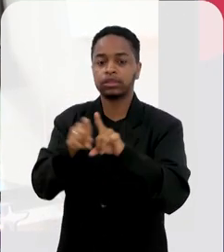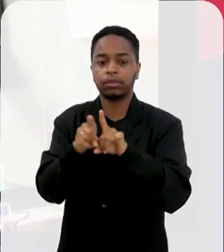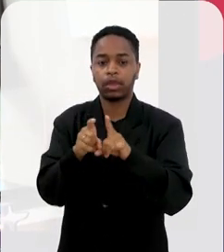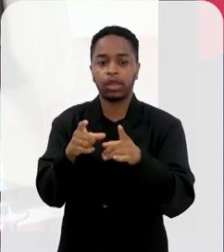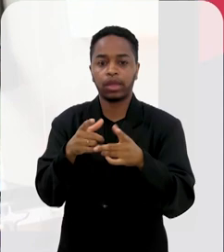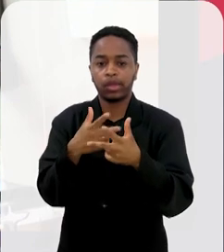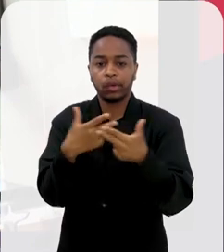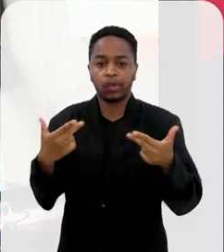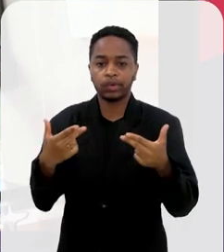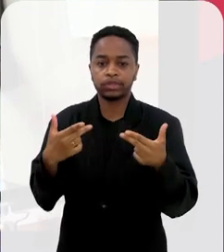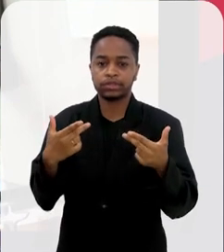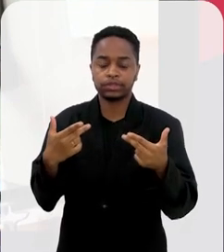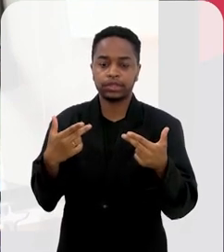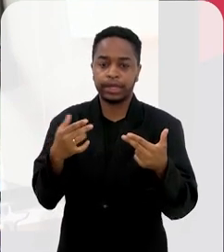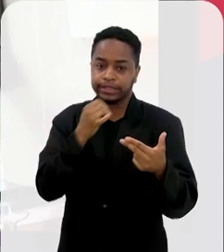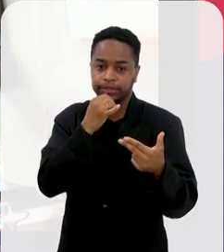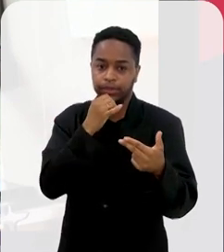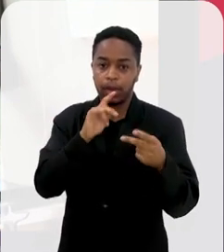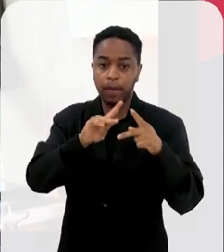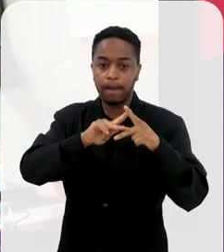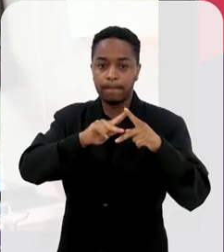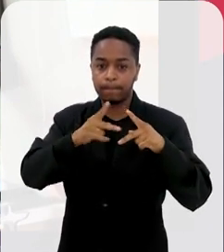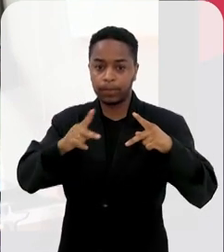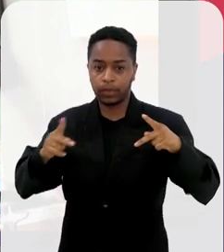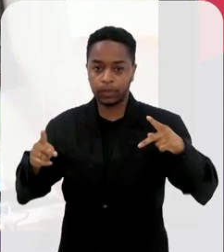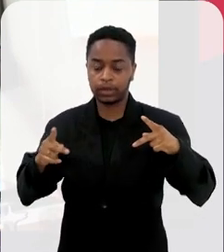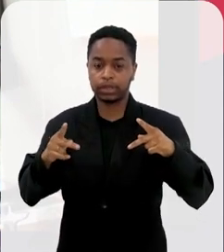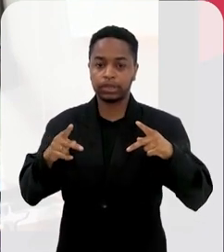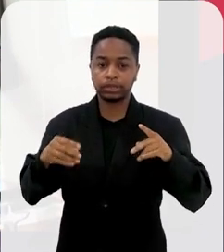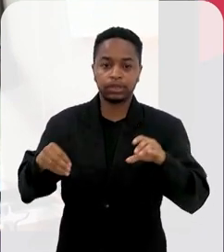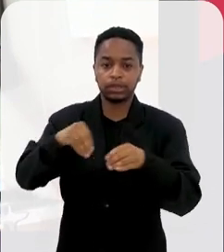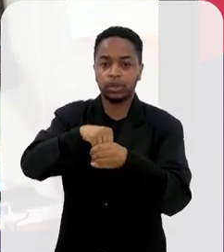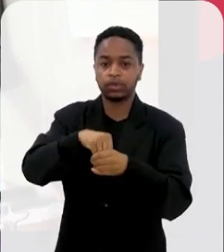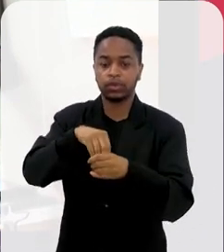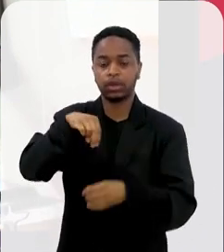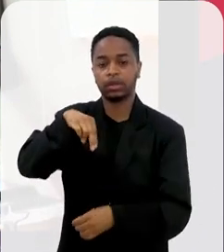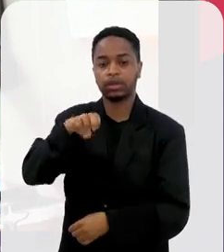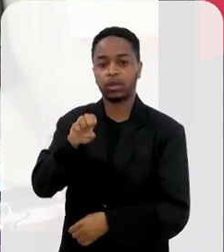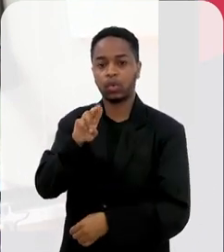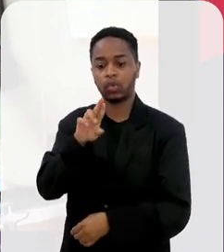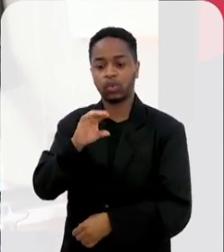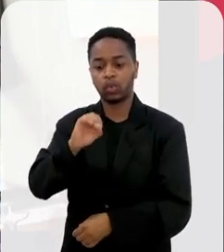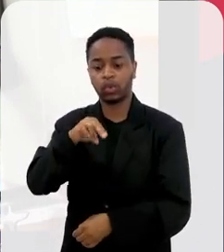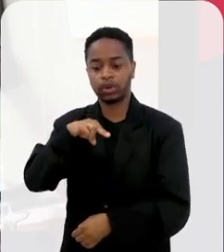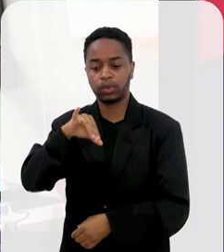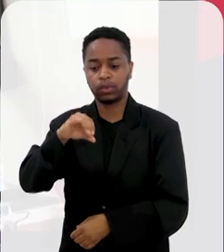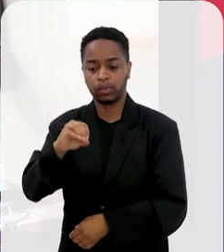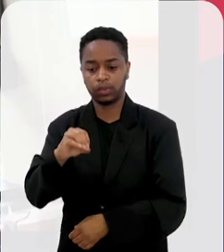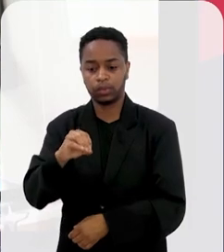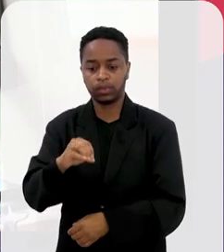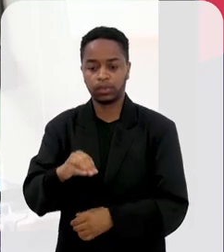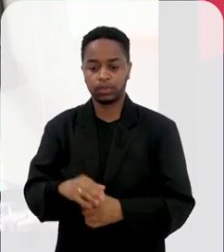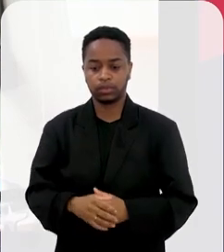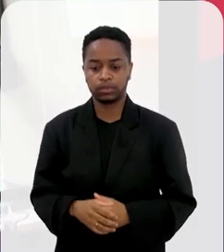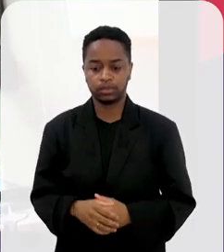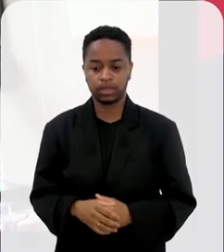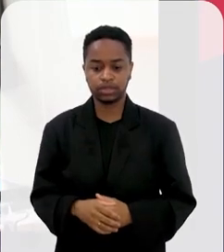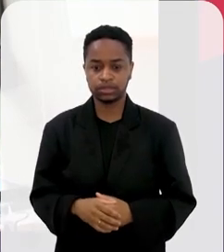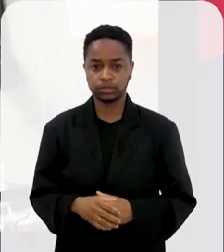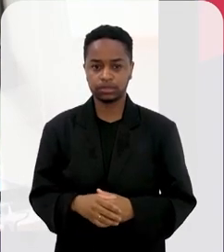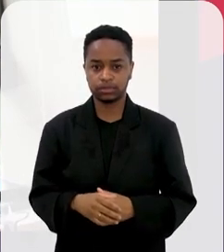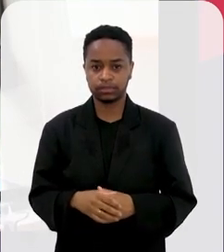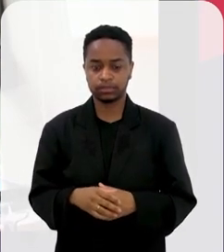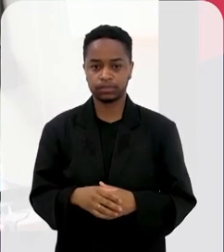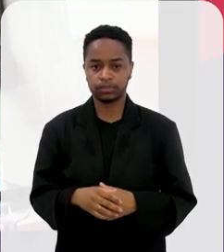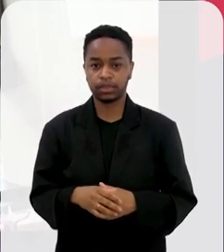neurodegenerativos de proteínas do citoesqueleto do neurônio, neurofilamento de cadeia leve, proteína